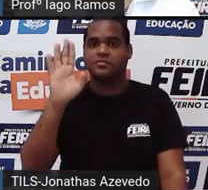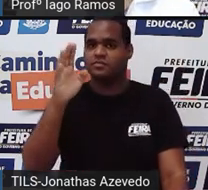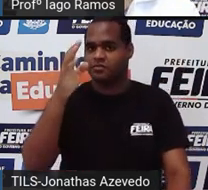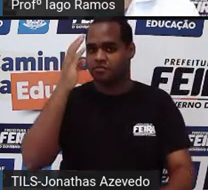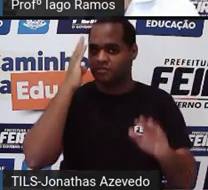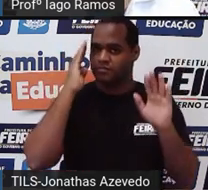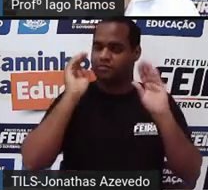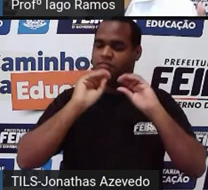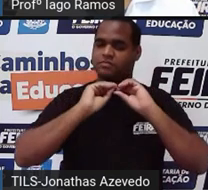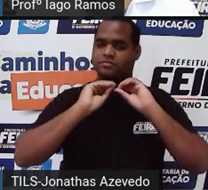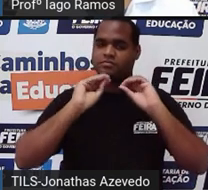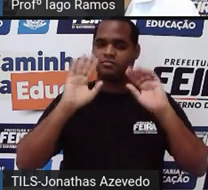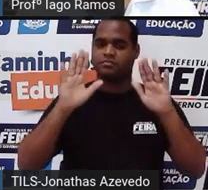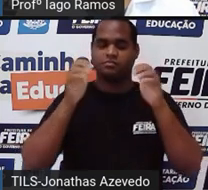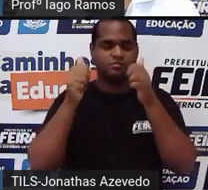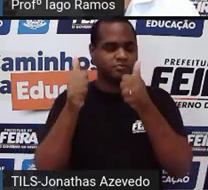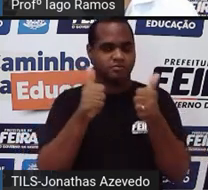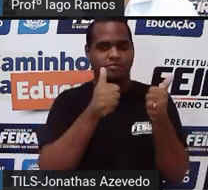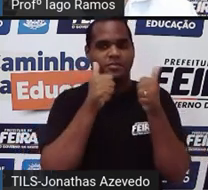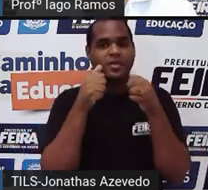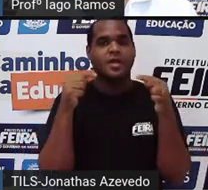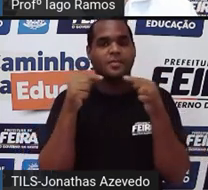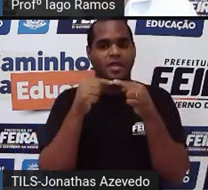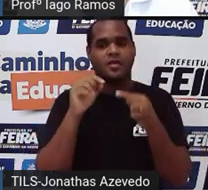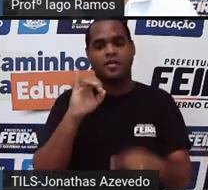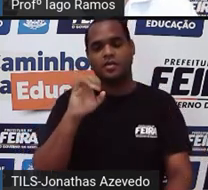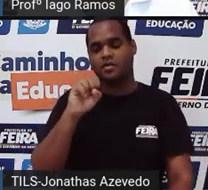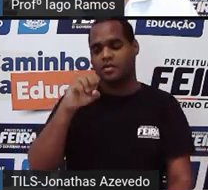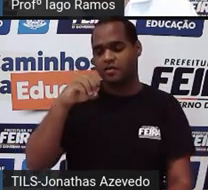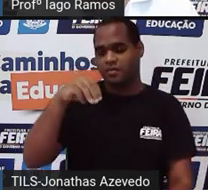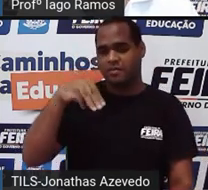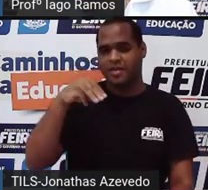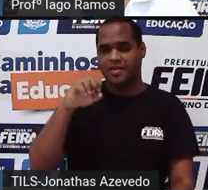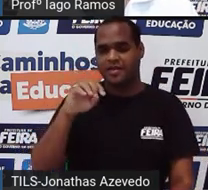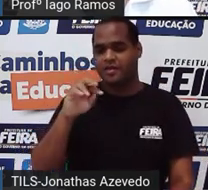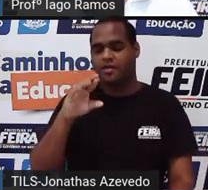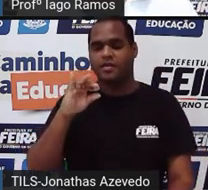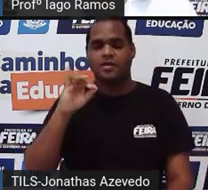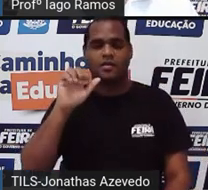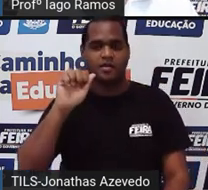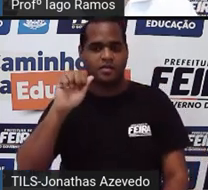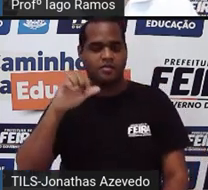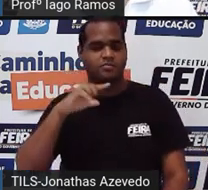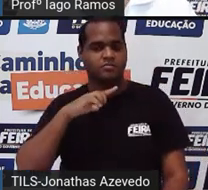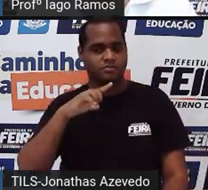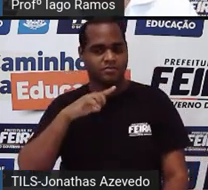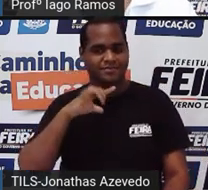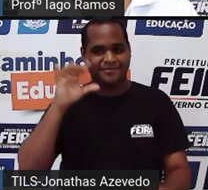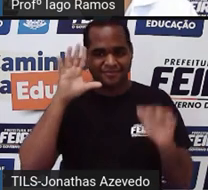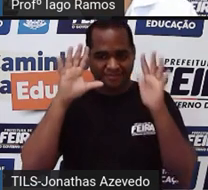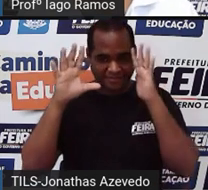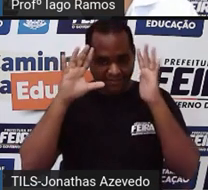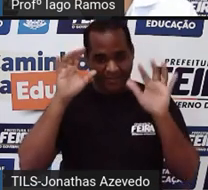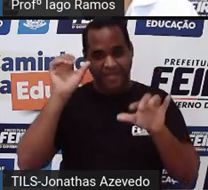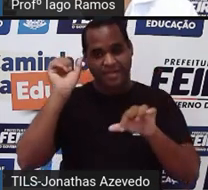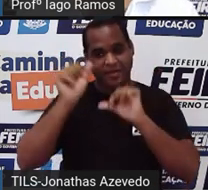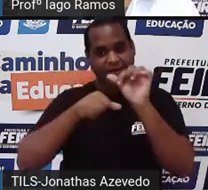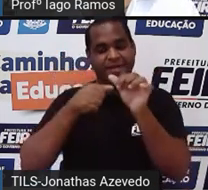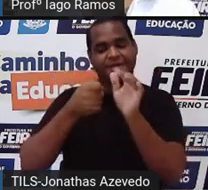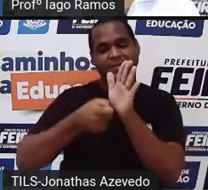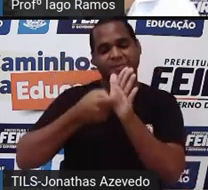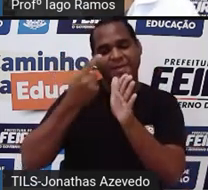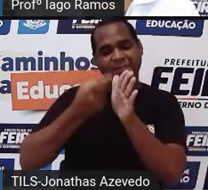entendido, tá? O que é a isometria? A gente vai ver, ó, essa primeira transformação